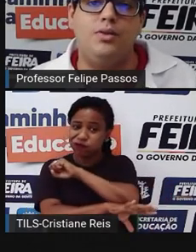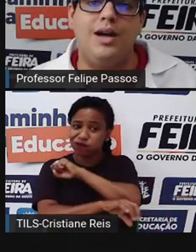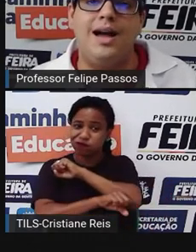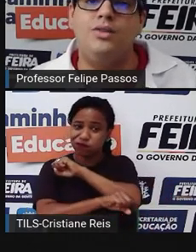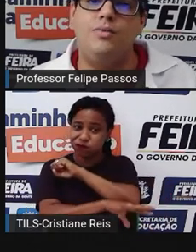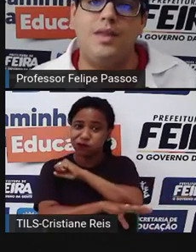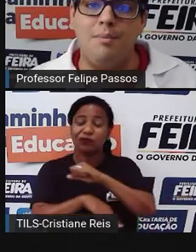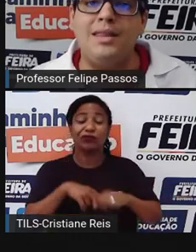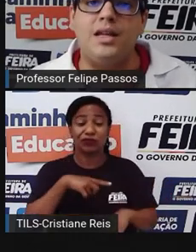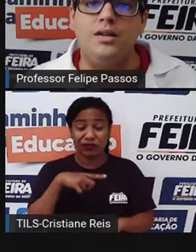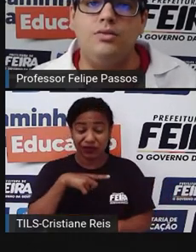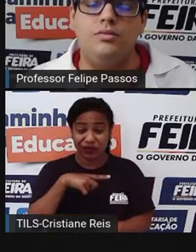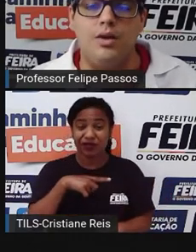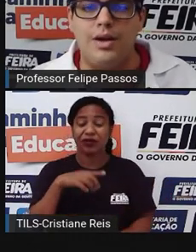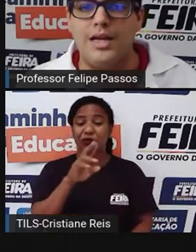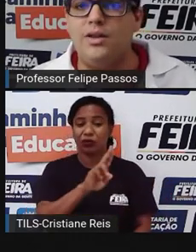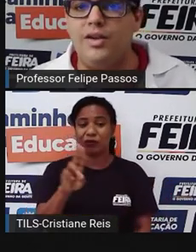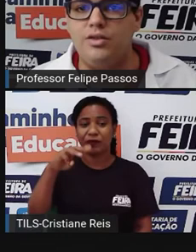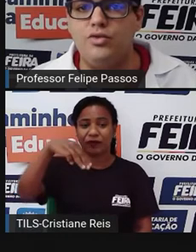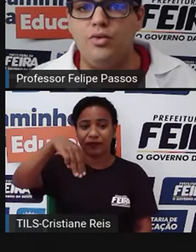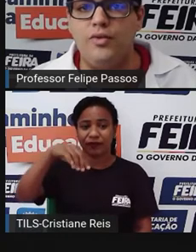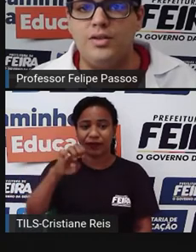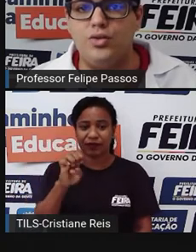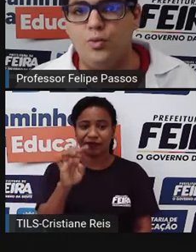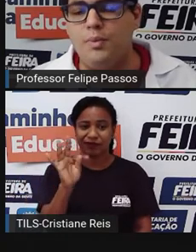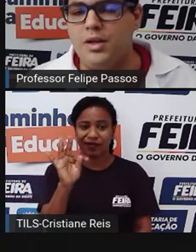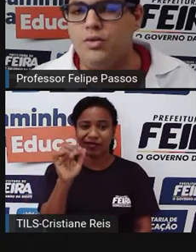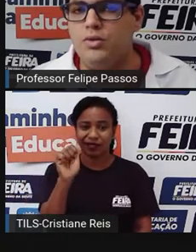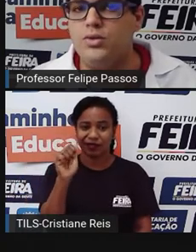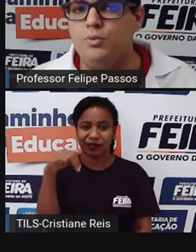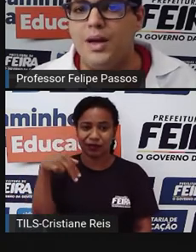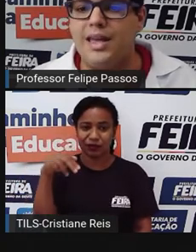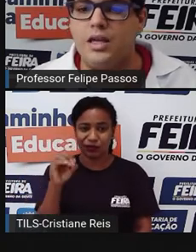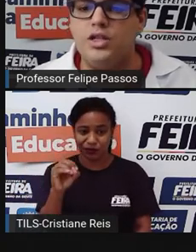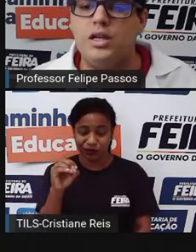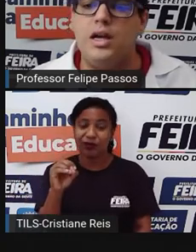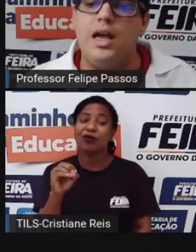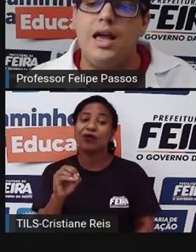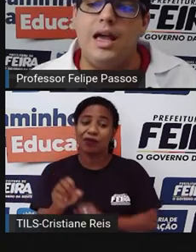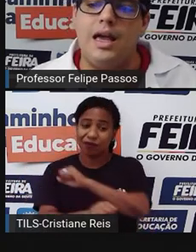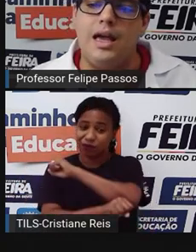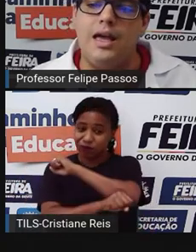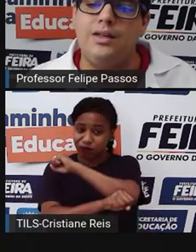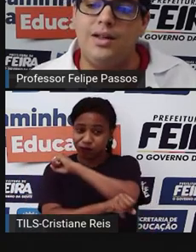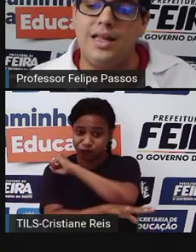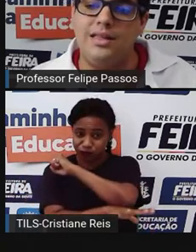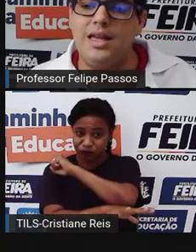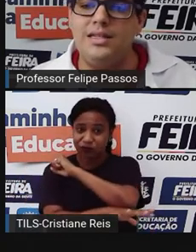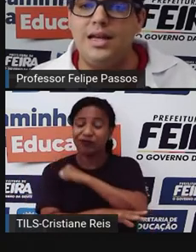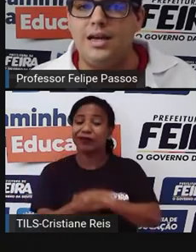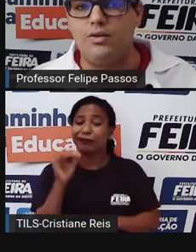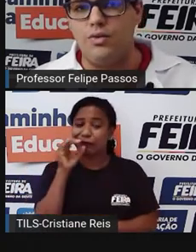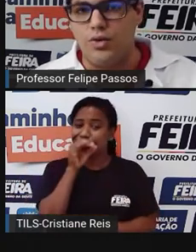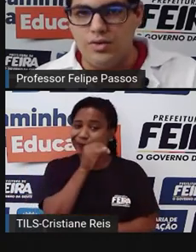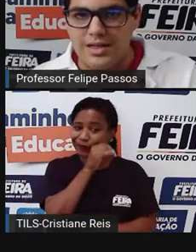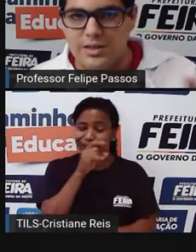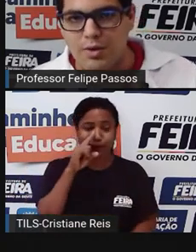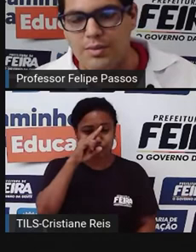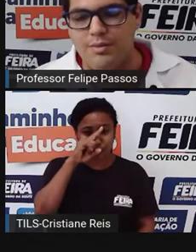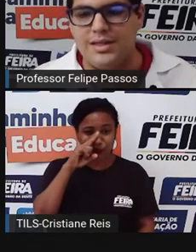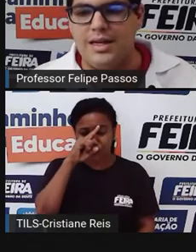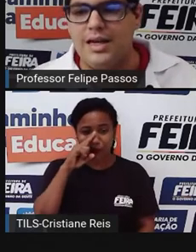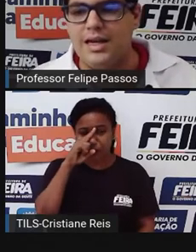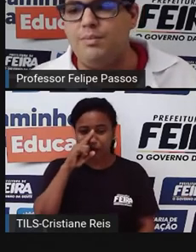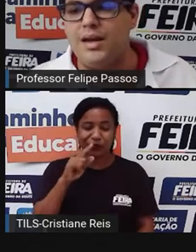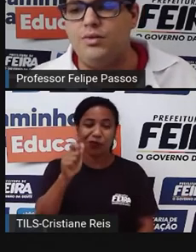pelo gado é metano, é um gás de efeito estufa super perigoso, super quente. Então a tendência com todos esses